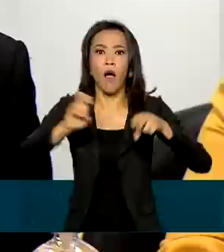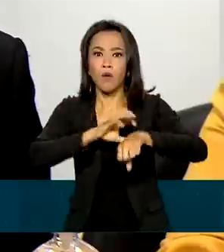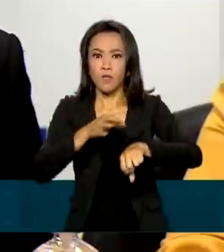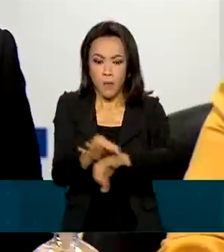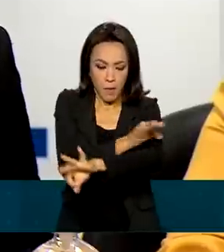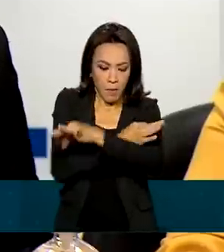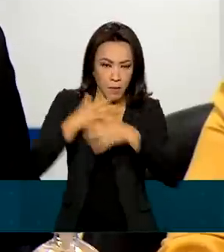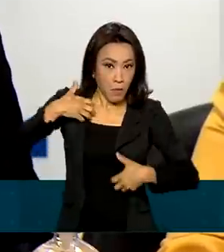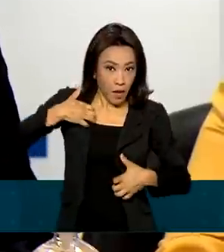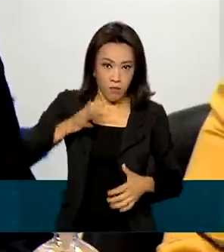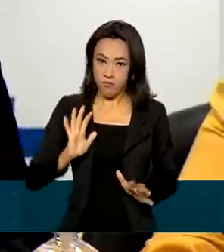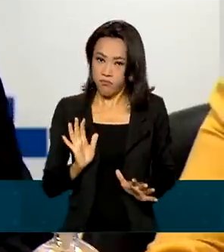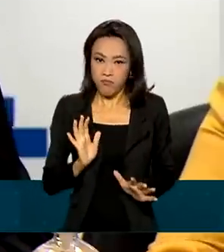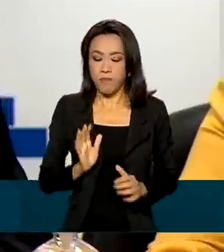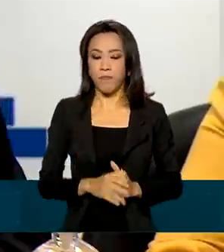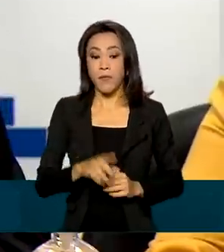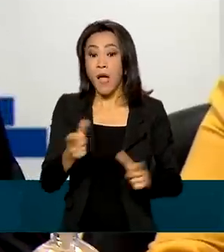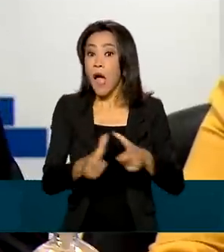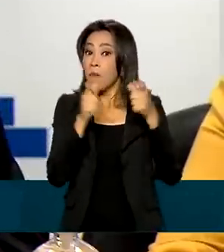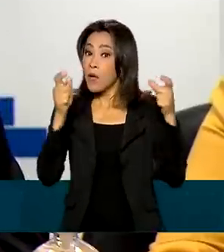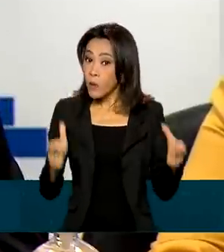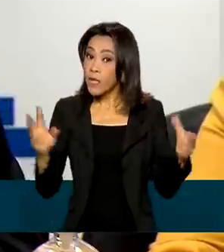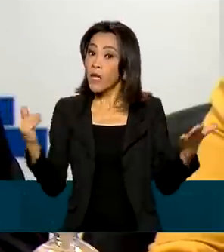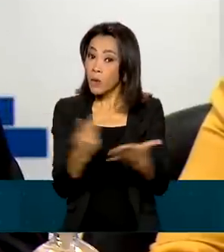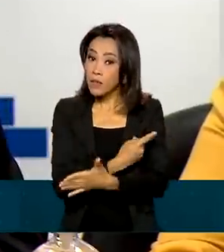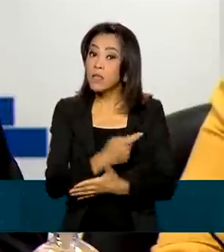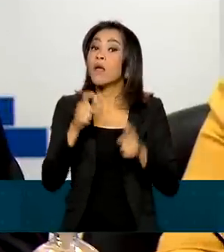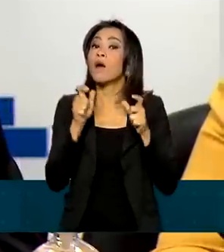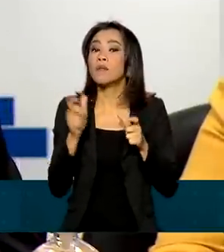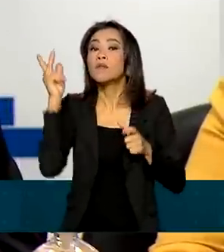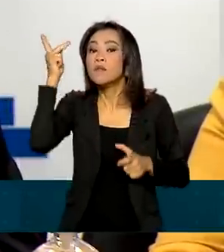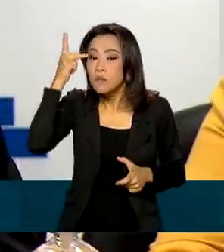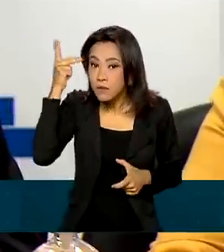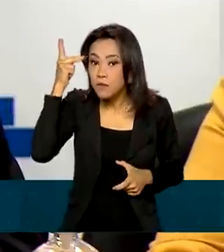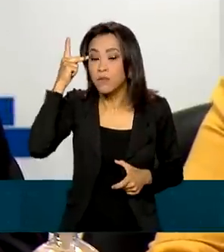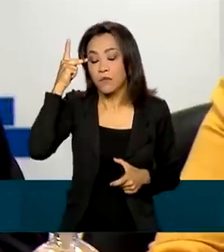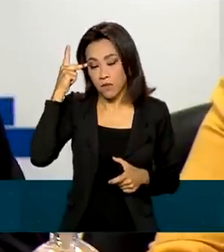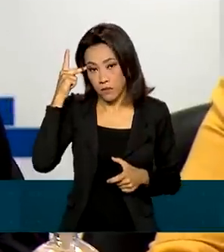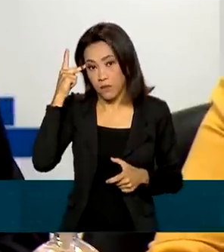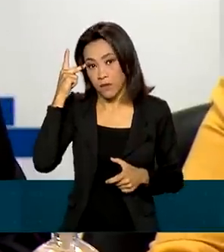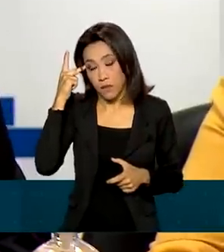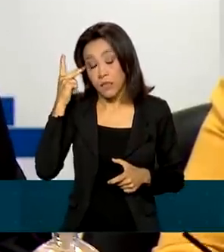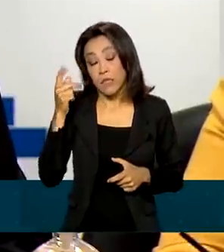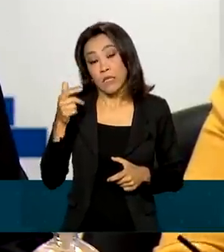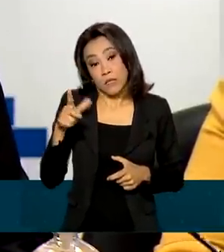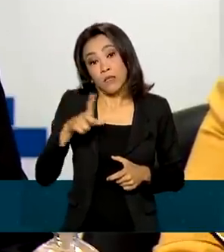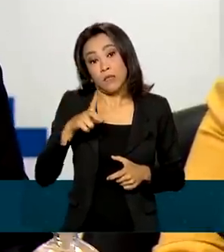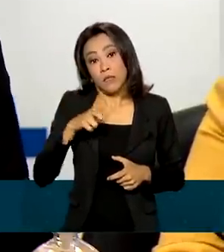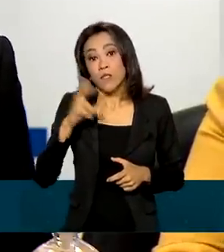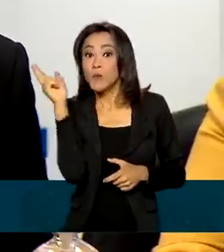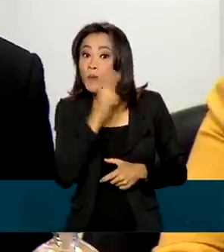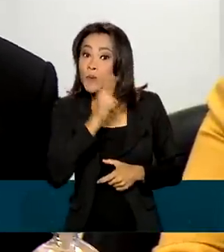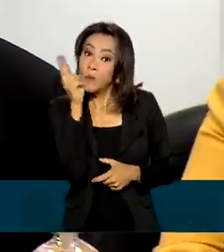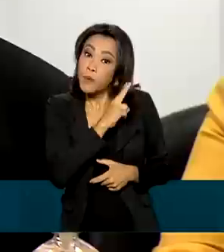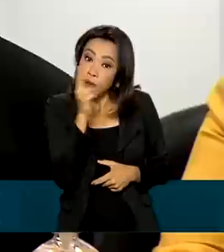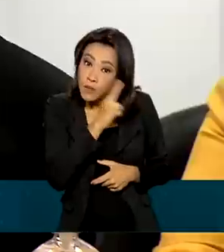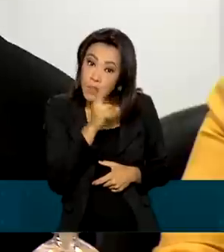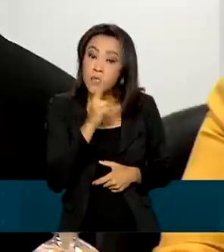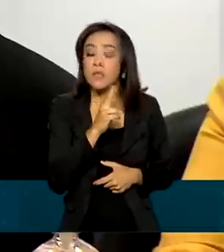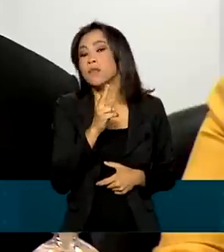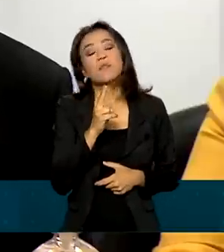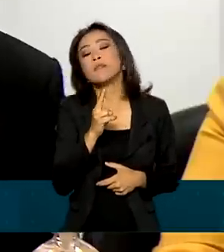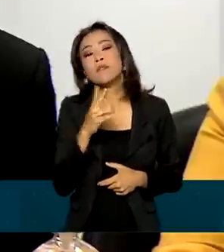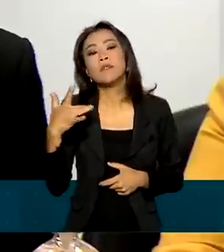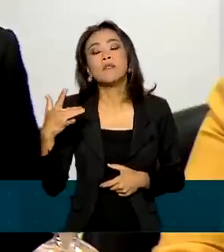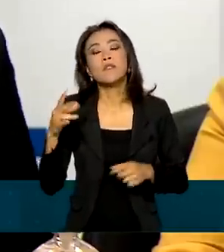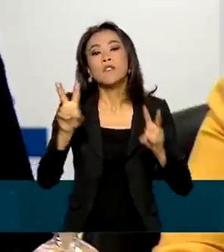A grande maioria dos casos estão no estado de São Paulo e há possibilidade, inclusive, de se fazer uma emergência de saúde pública de importância